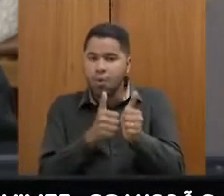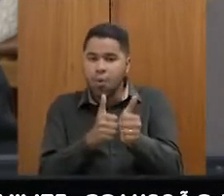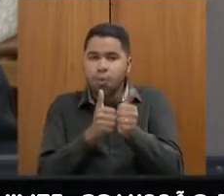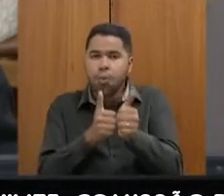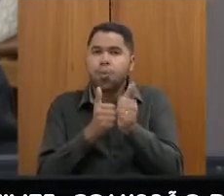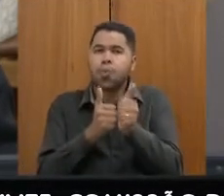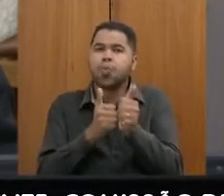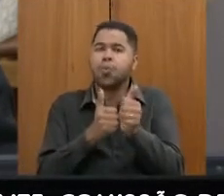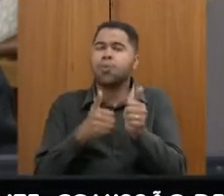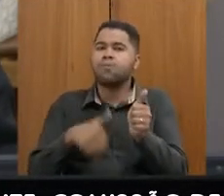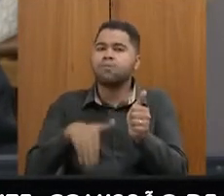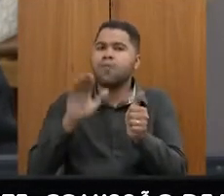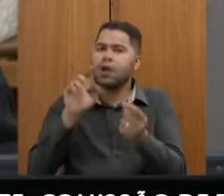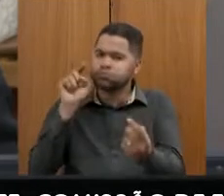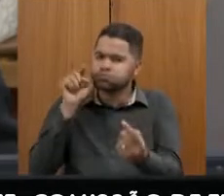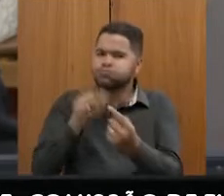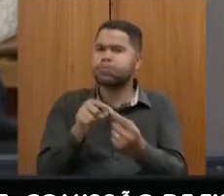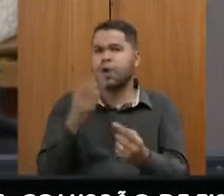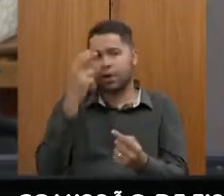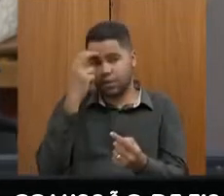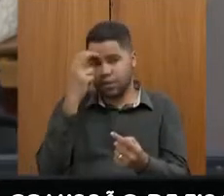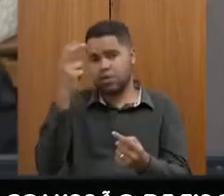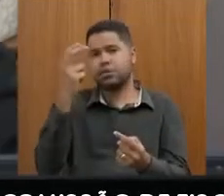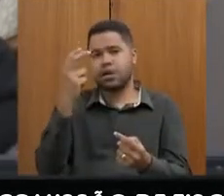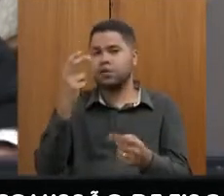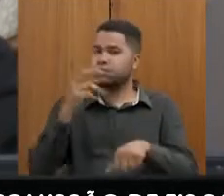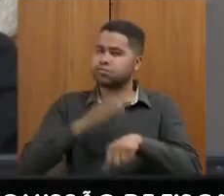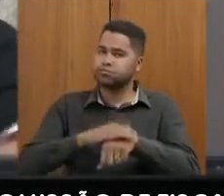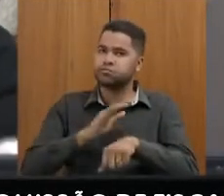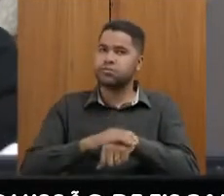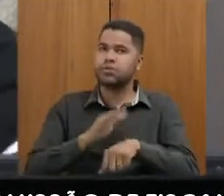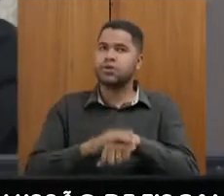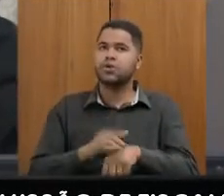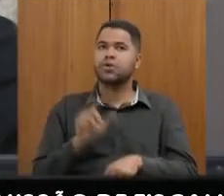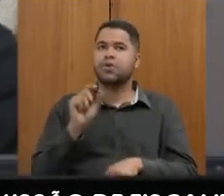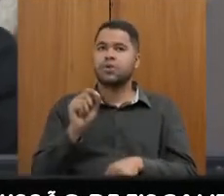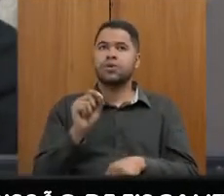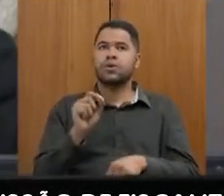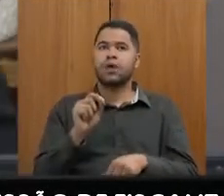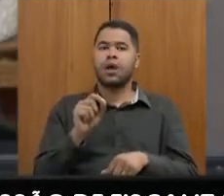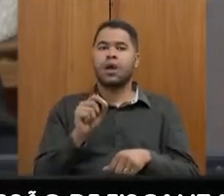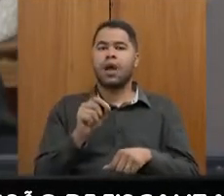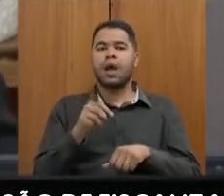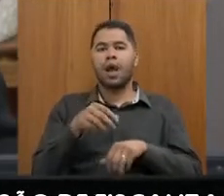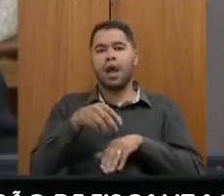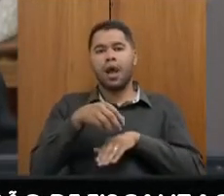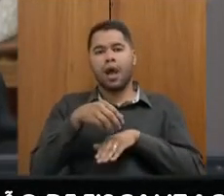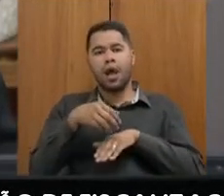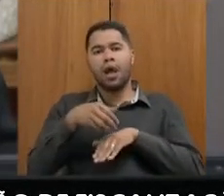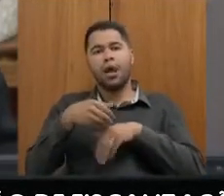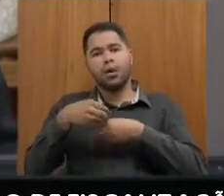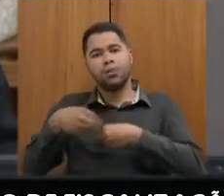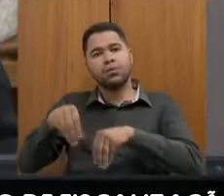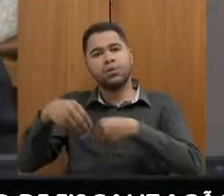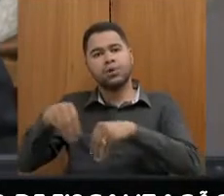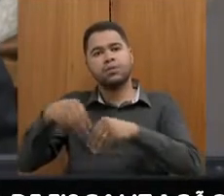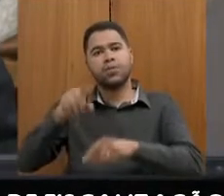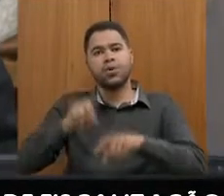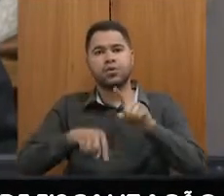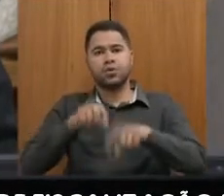objetivo e inteligente com relação ao transporte de carga dentro do Estado de Minas Gerais.